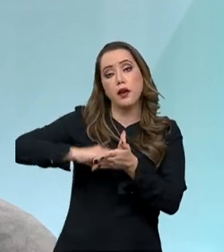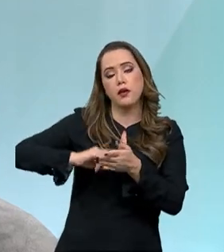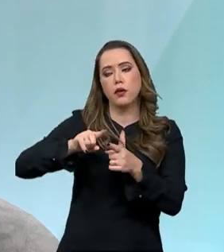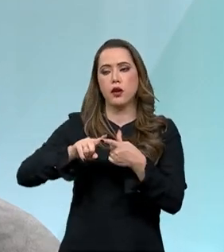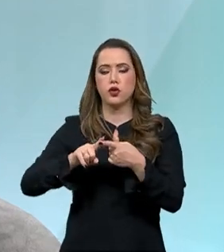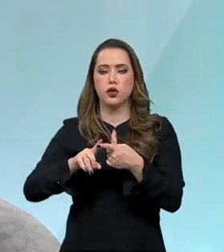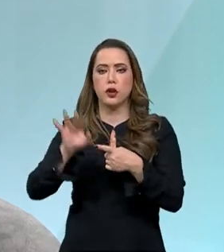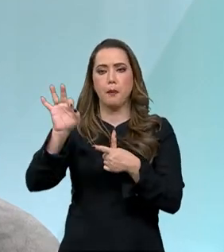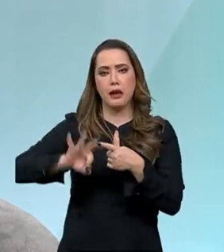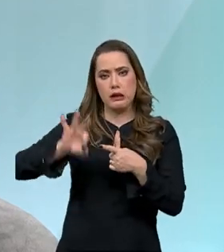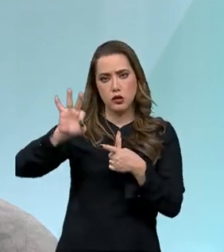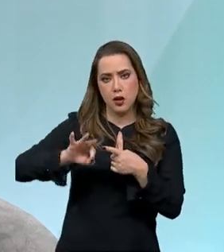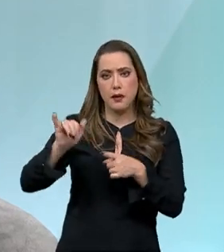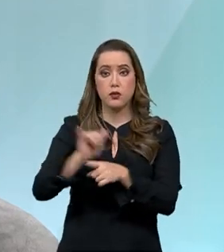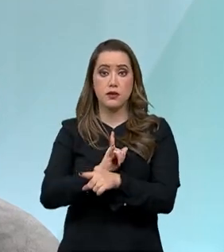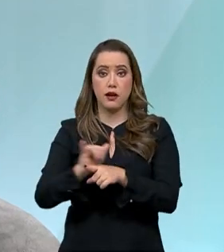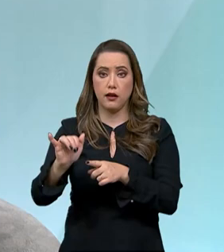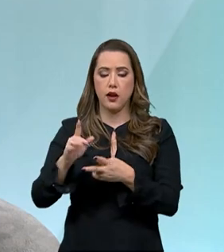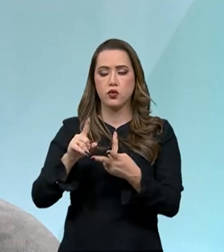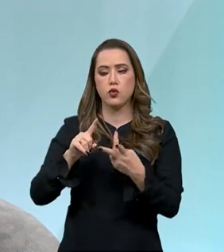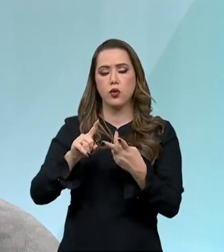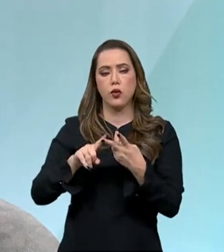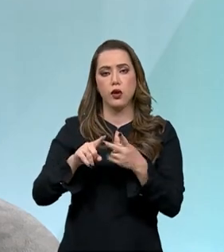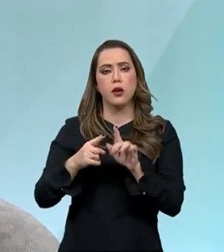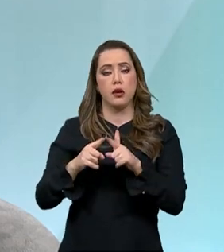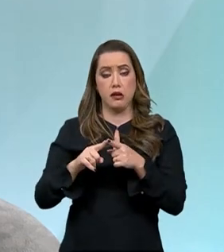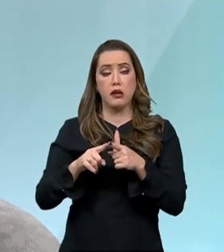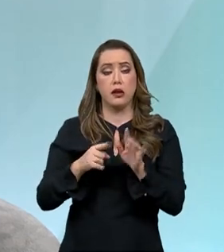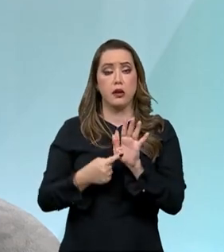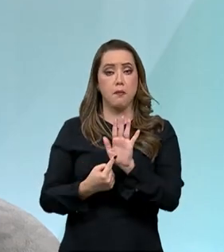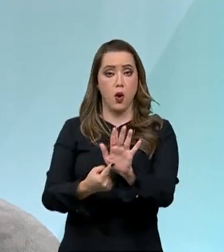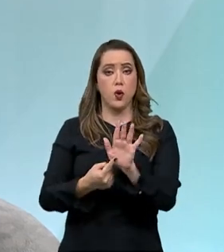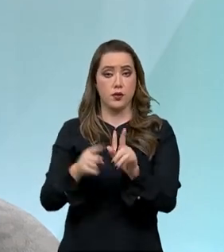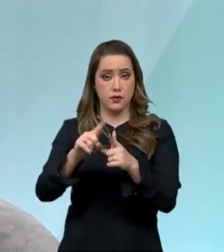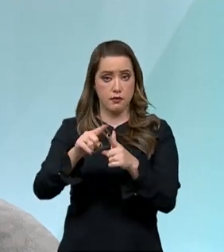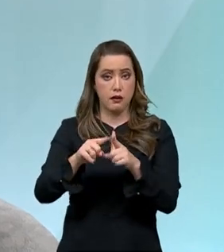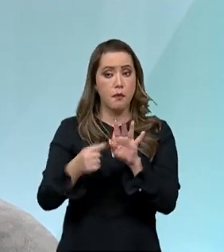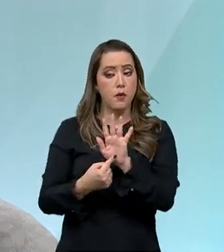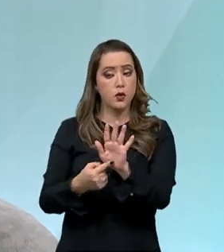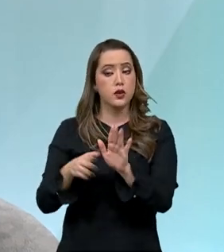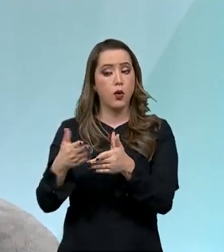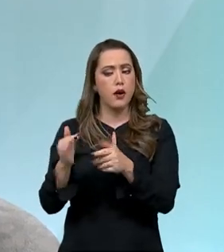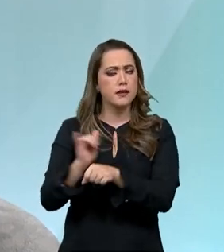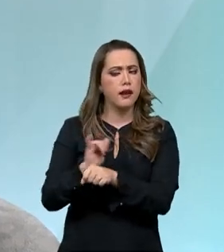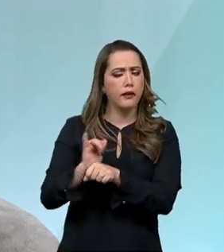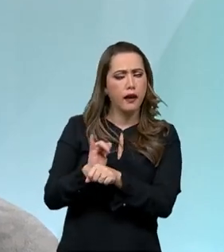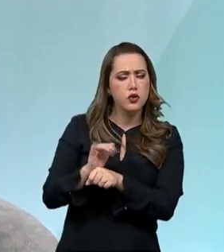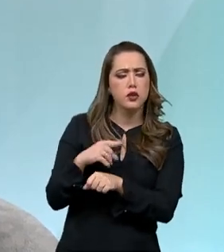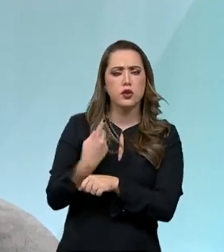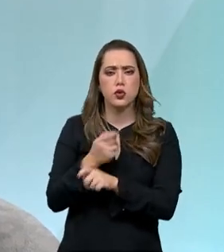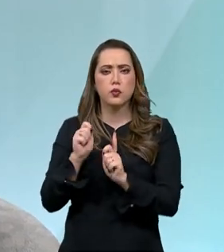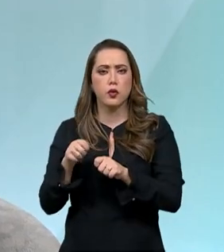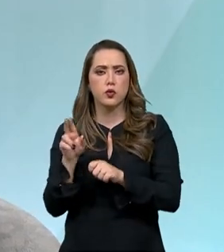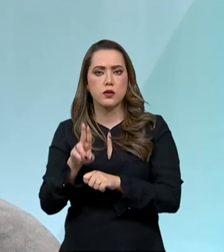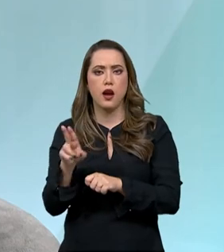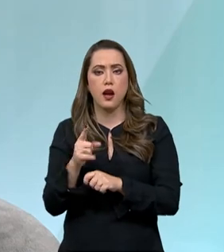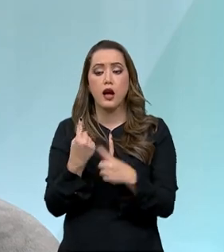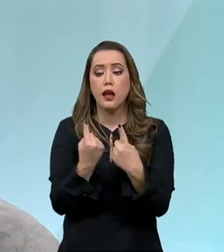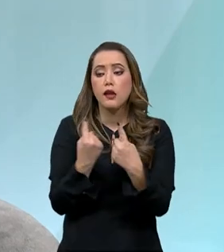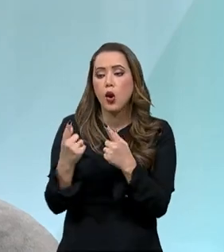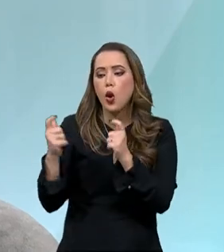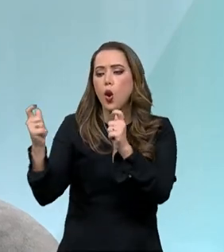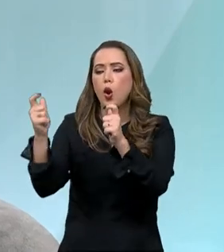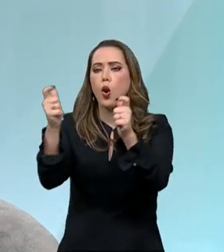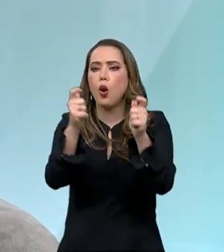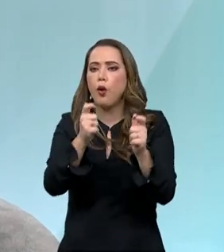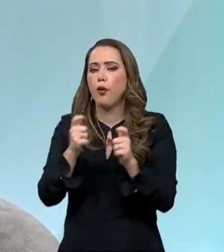planejamento estratégico, que aponta também, enfim, a estratégia que a empresa vai adotar. E cada unidade, cada centro